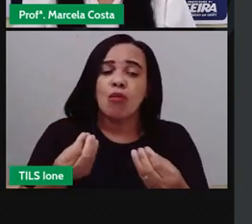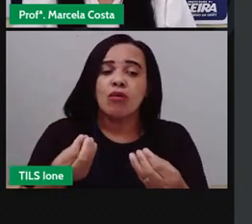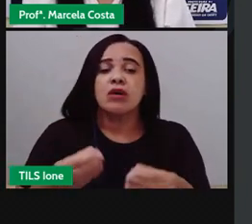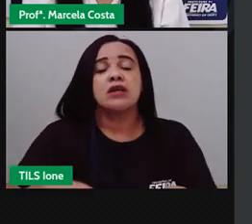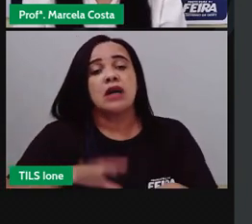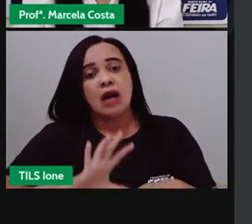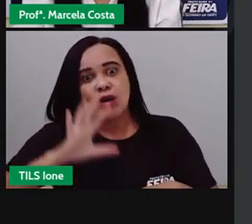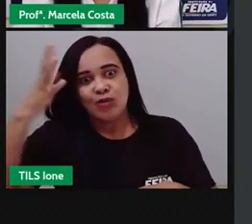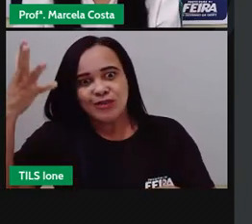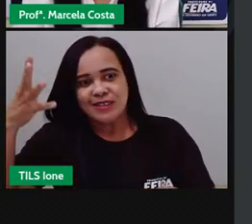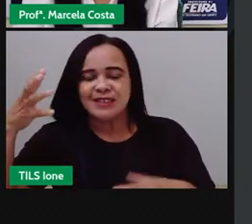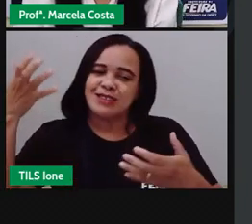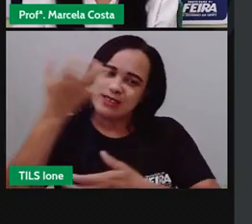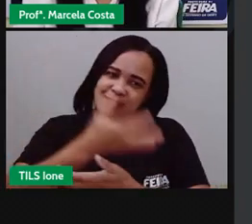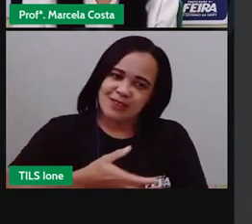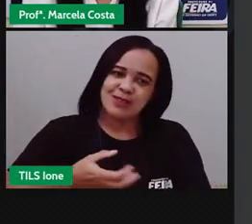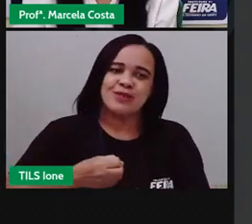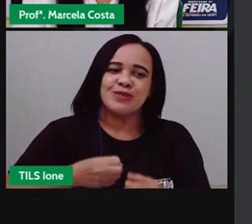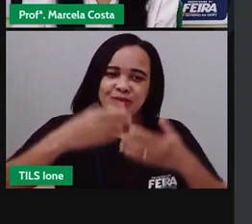não gostaram, azar.